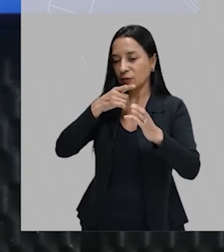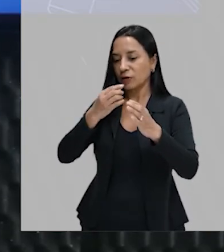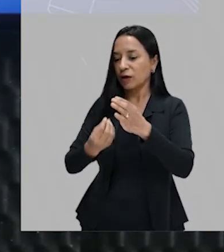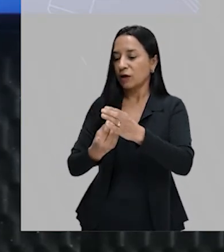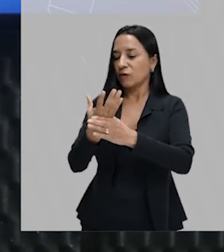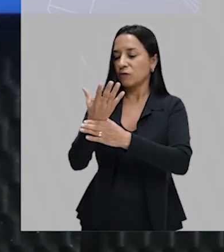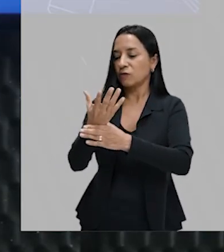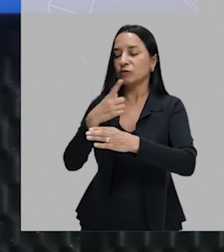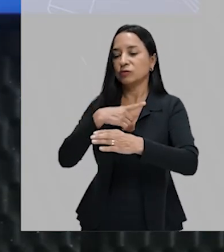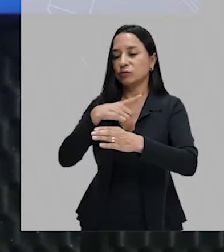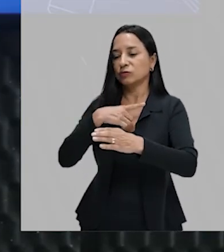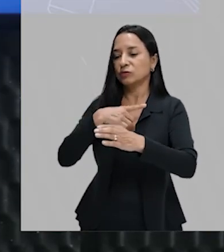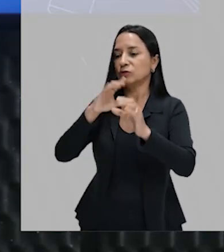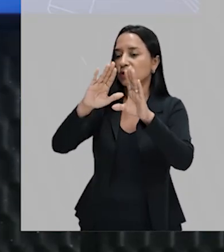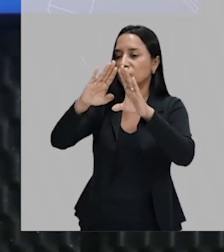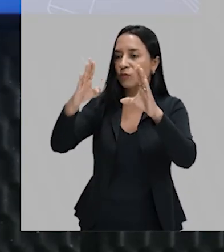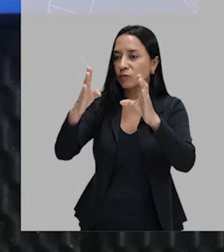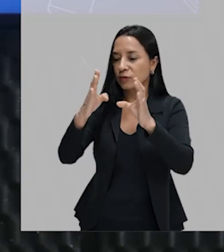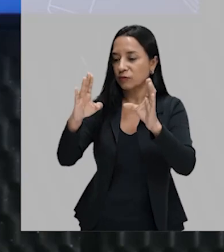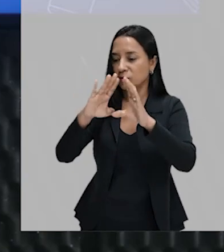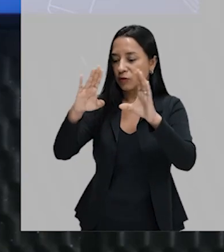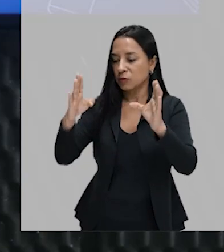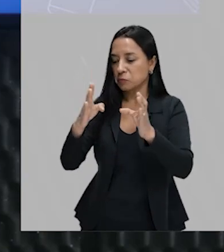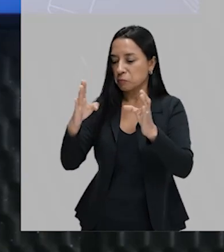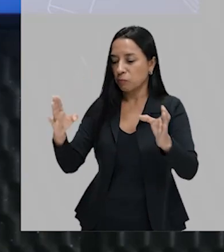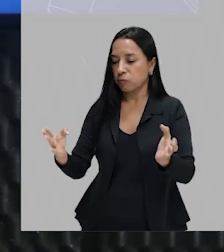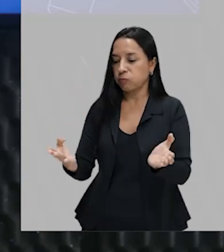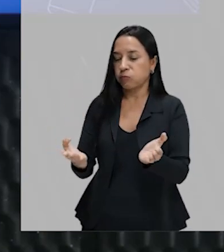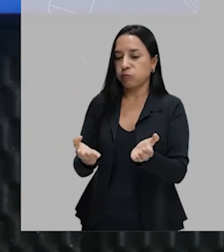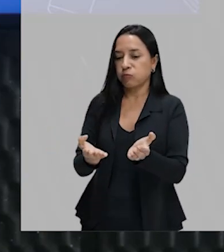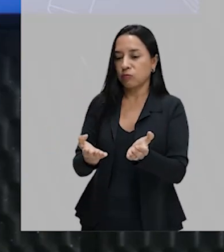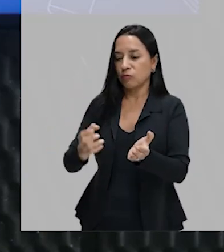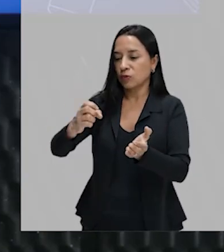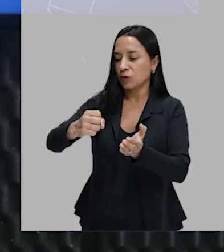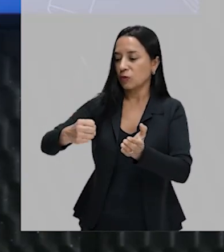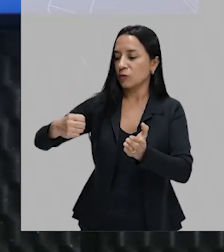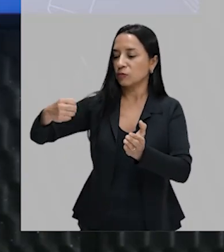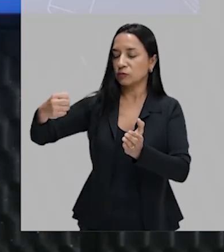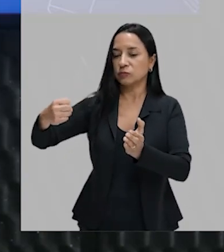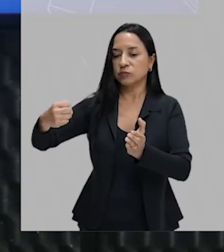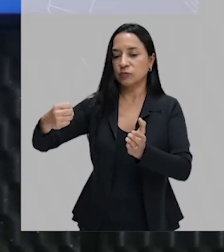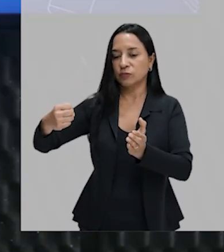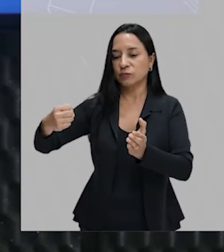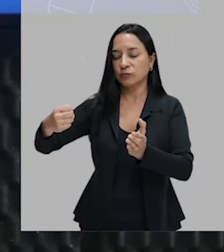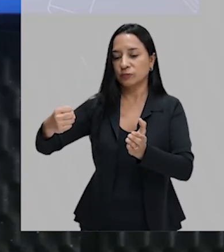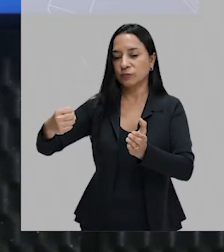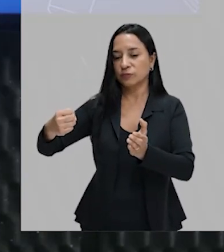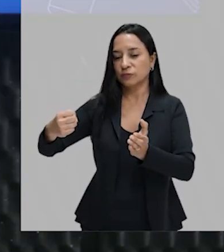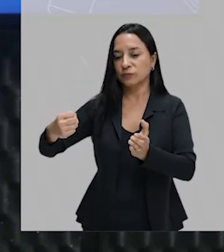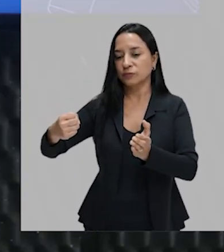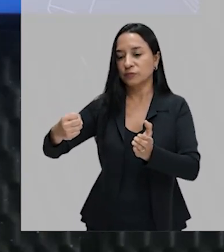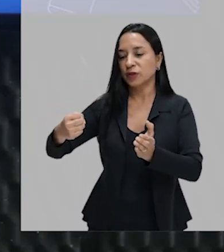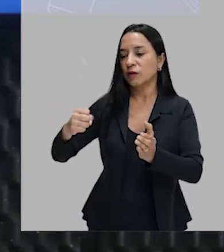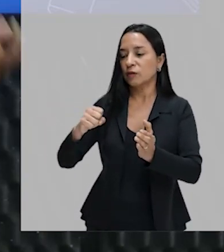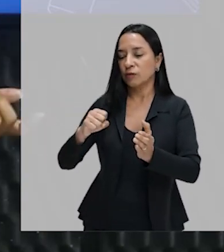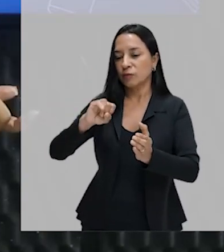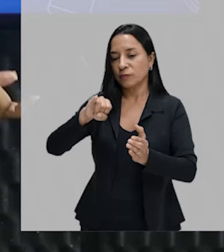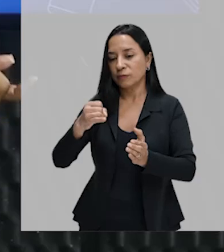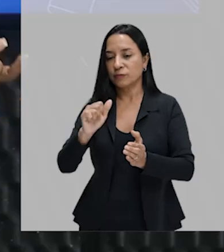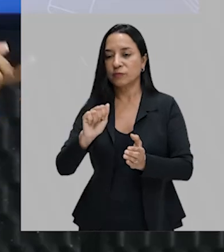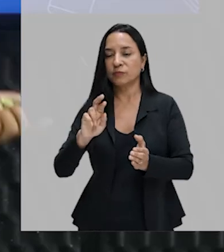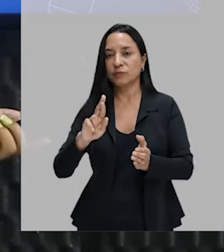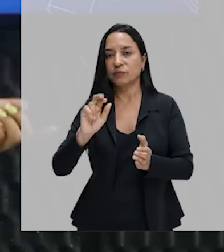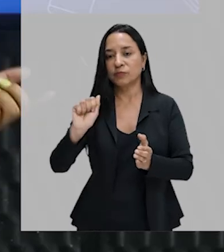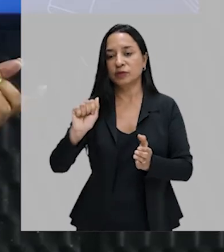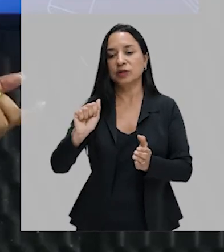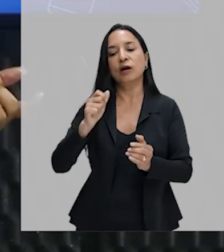de jarra, que seria mais ou menos isso aqui, com a alça, porque a jarra tem a alça. É uma jarra que a gente pode ver